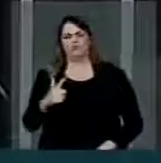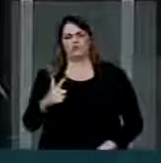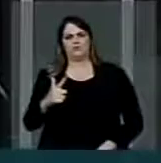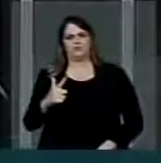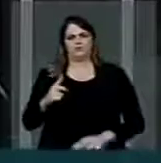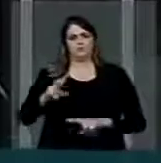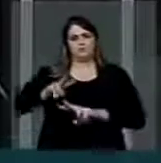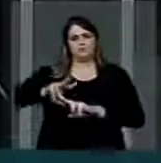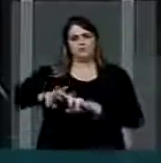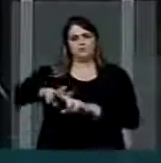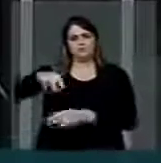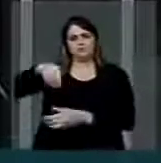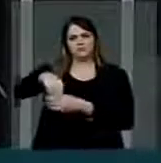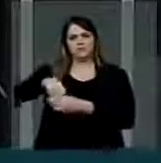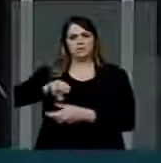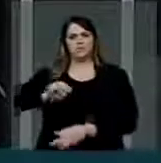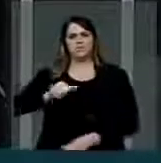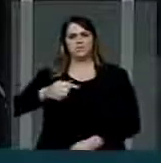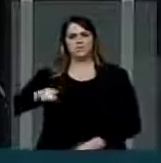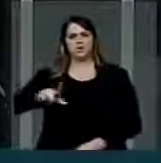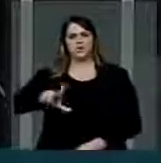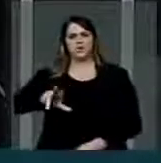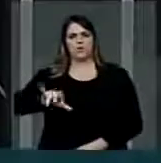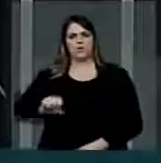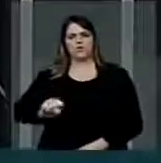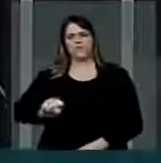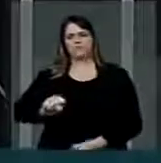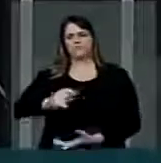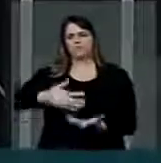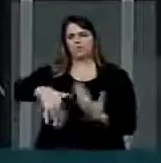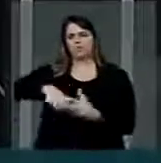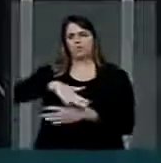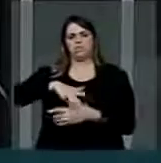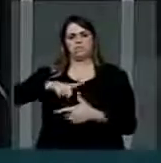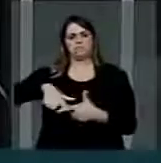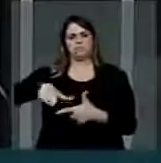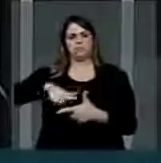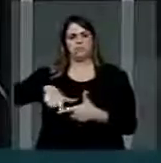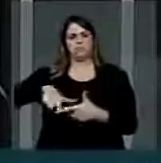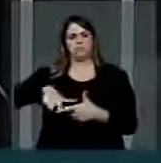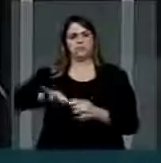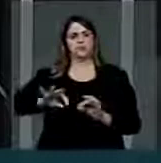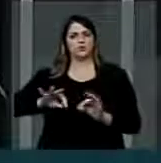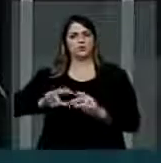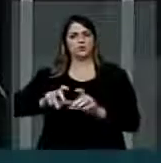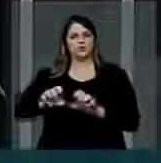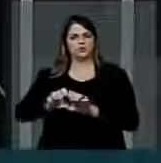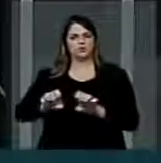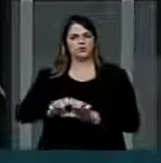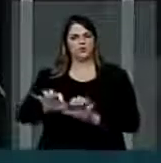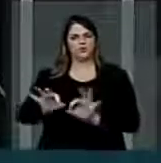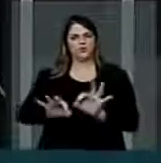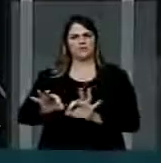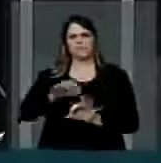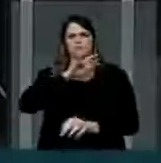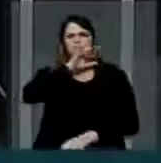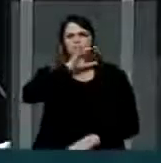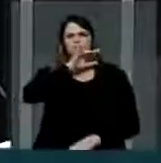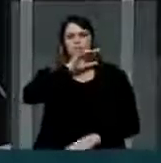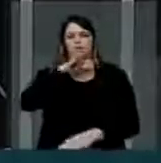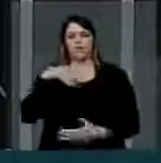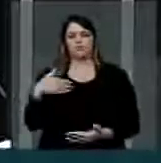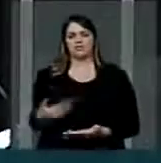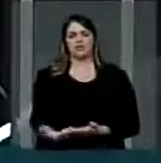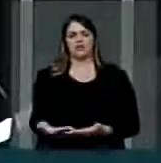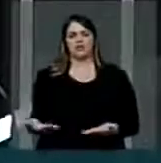presídio São Luís e nas estruturas penitenciárias do Estado. Até agora,